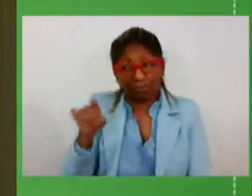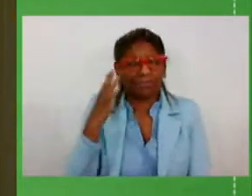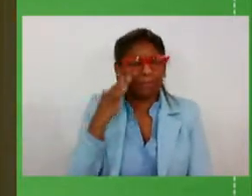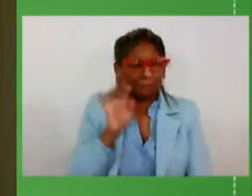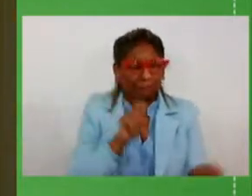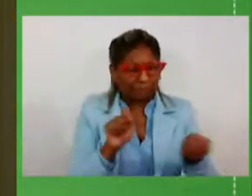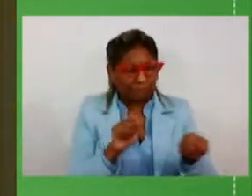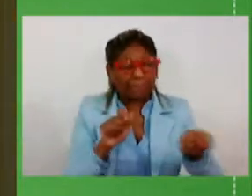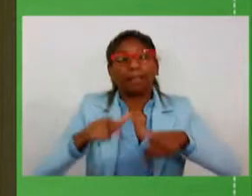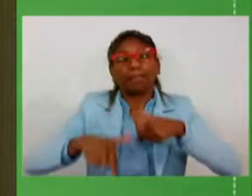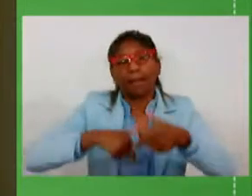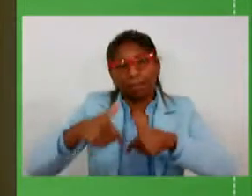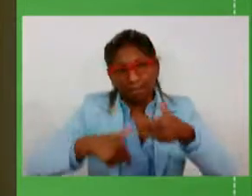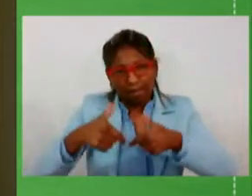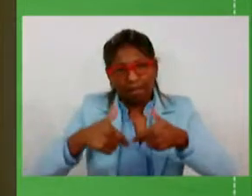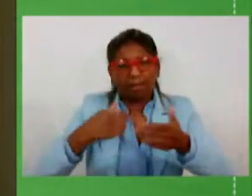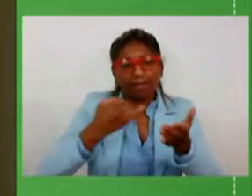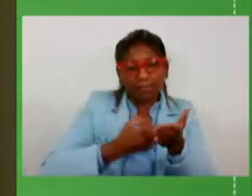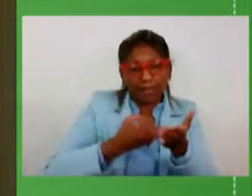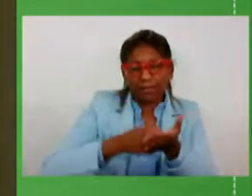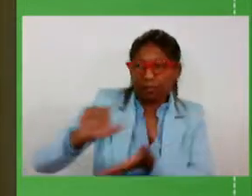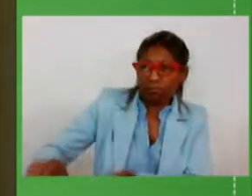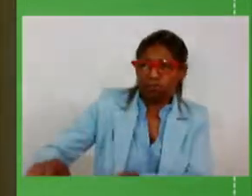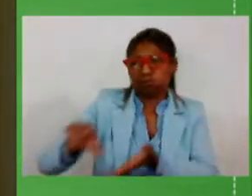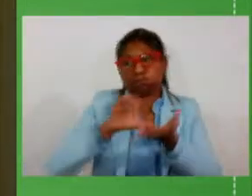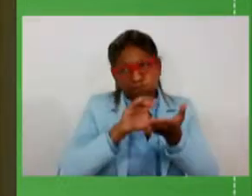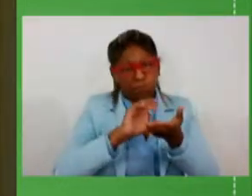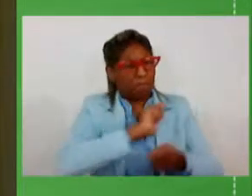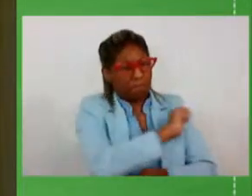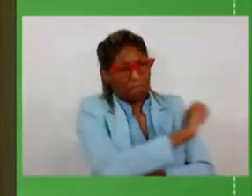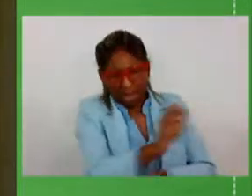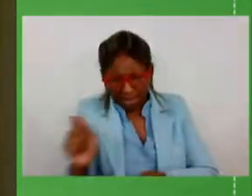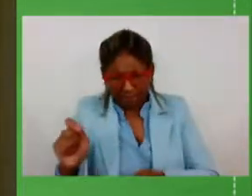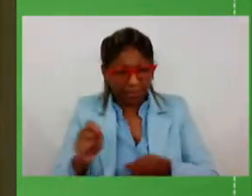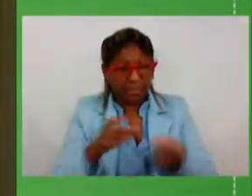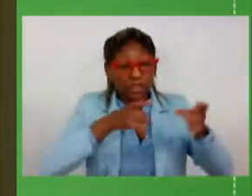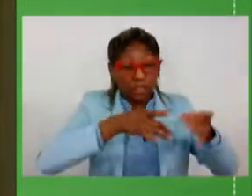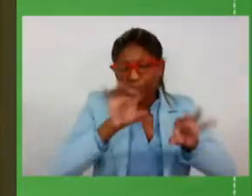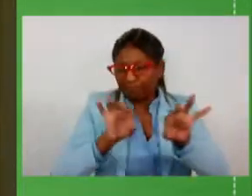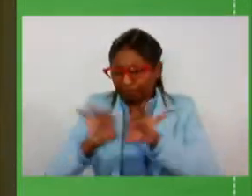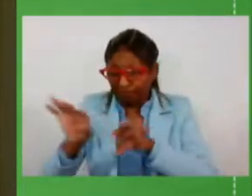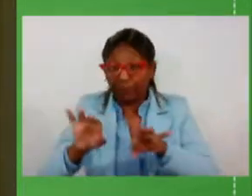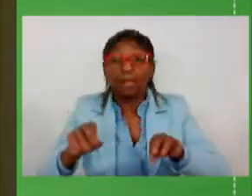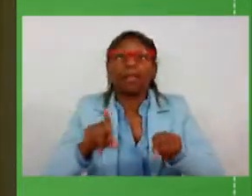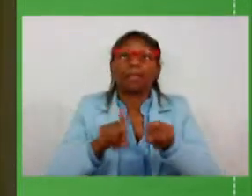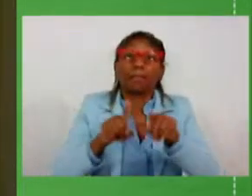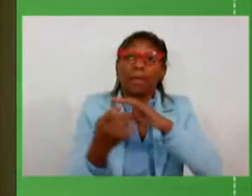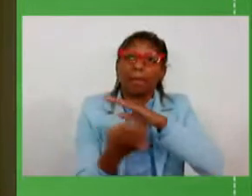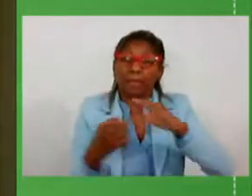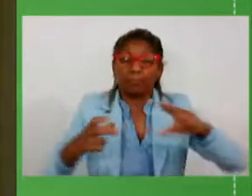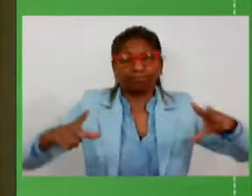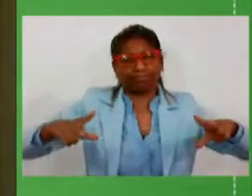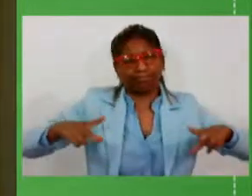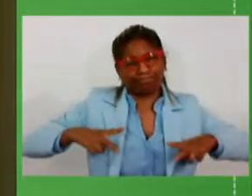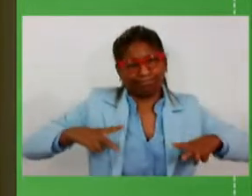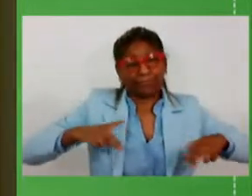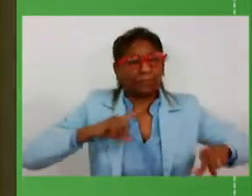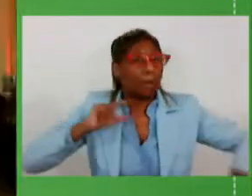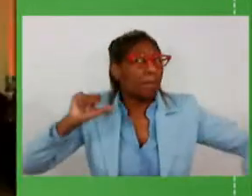pela frente da receita que o Estado se equilibra e com as privatizações além de modernizar os serviços